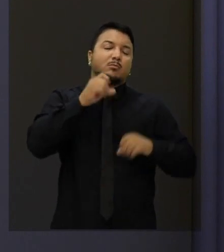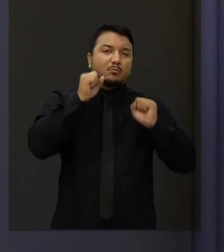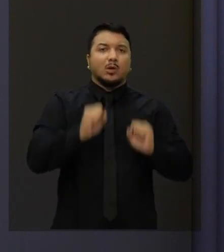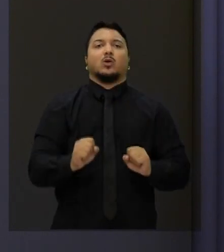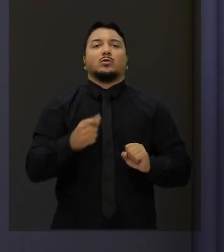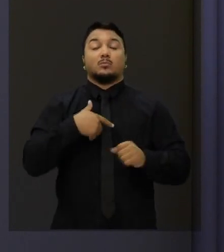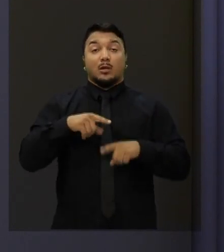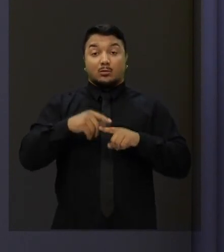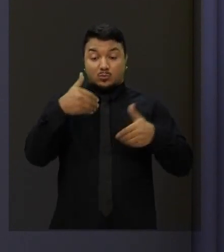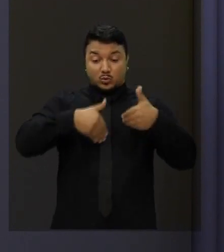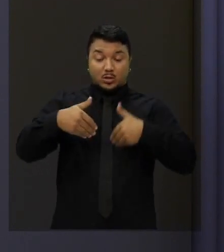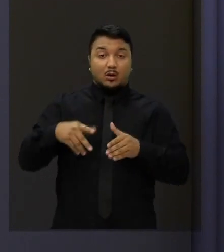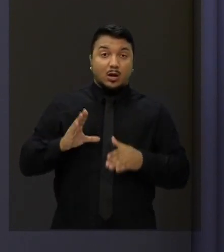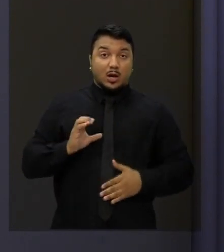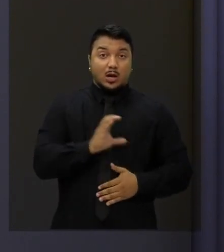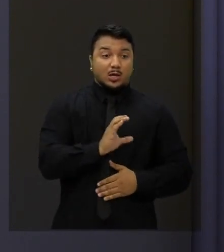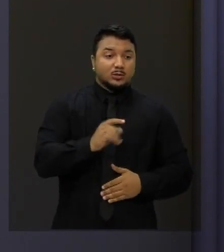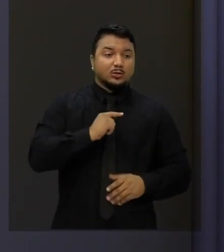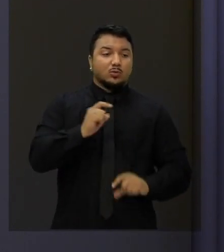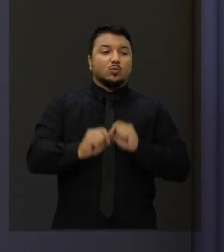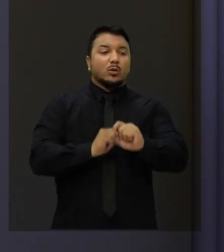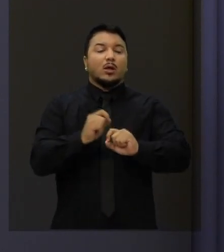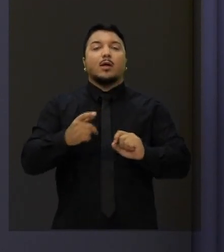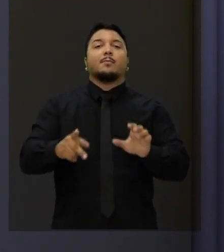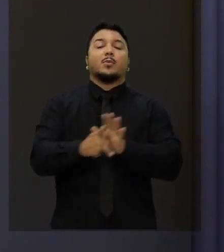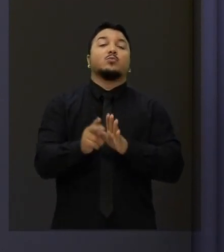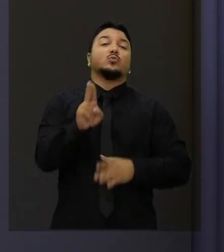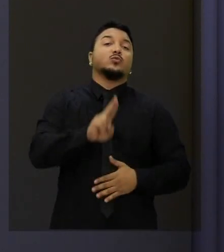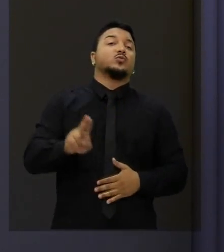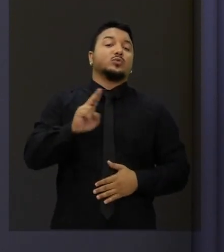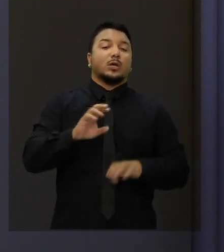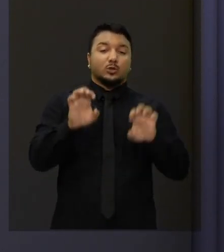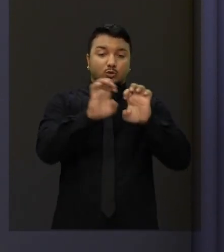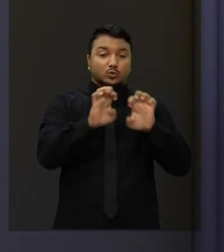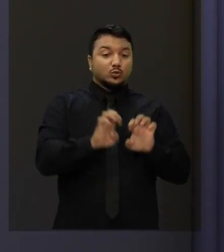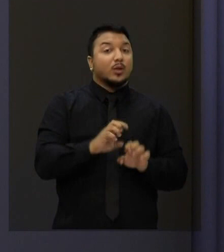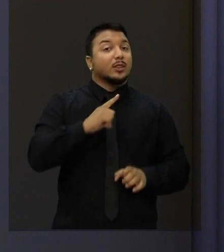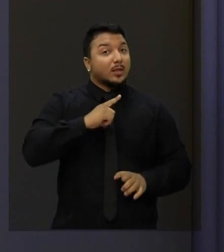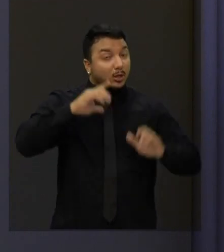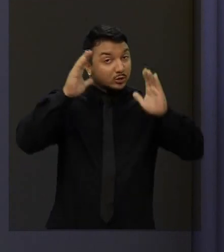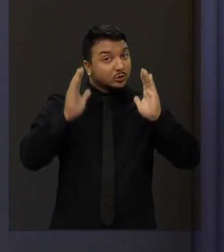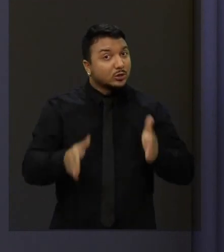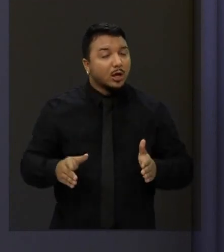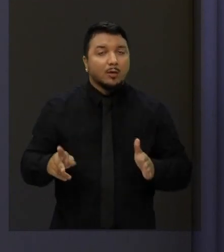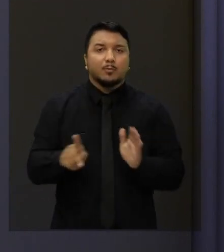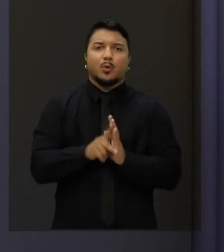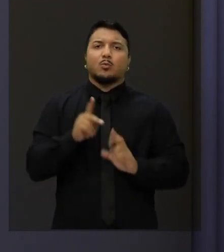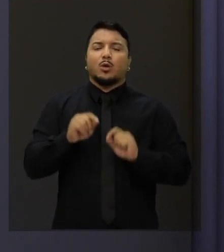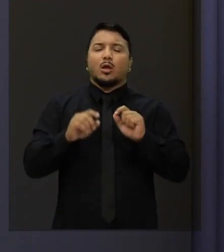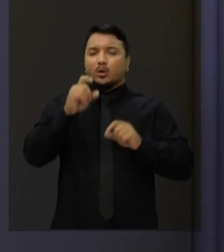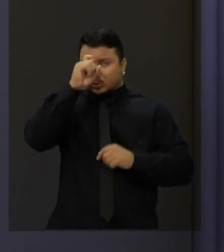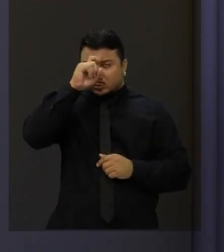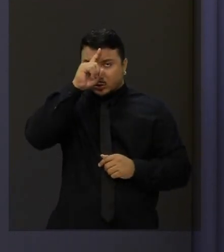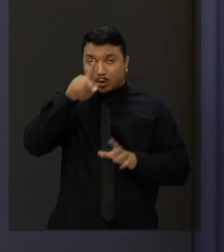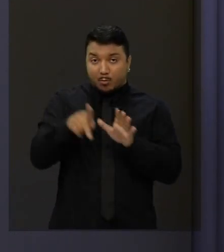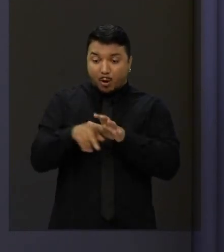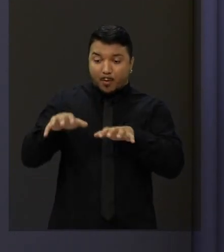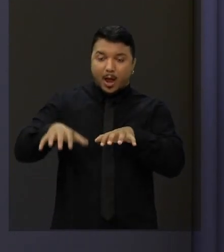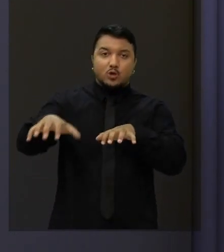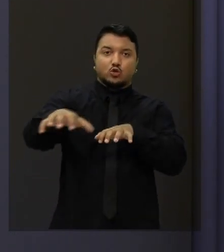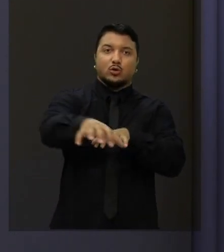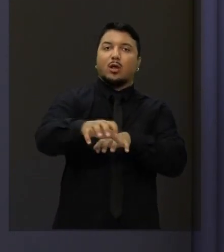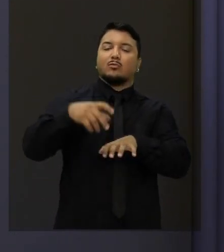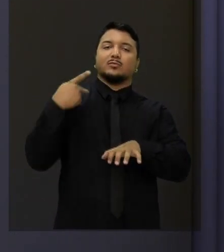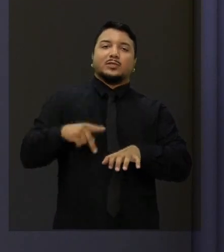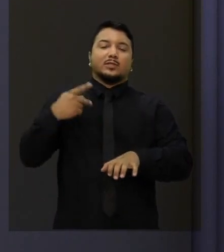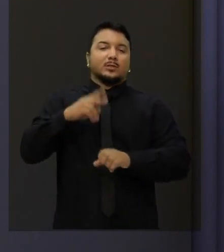tratamento do câncer, o meu projeto, é nós utilizar uma estrutura que já temos. A estrutura dos hospitais regionais das nossas